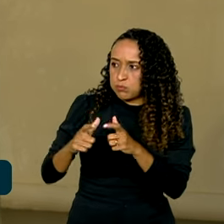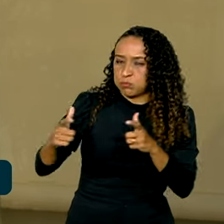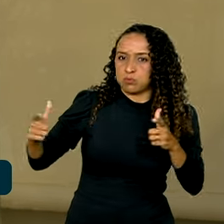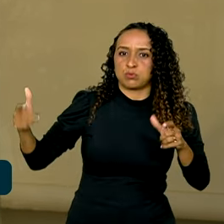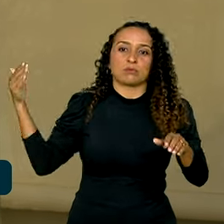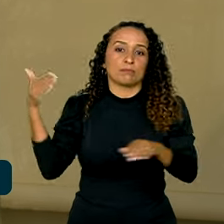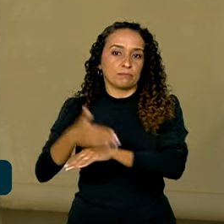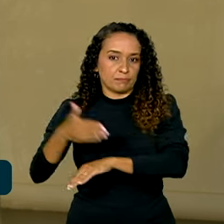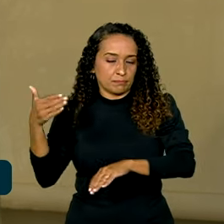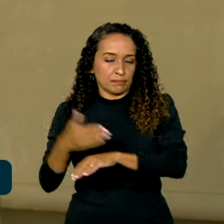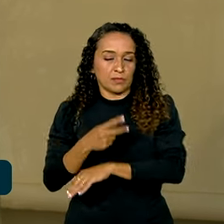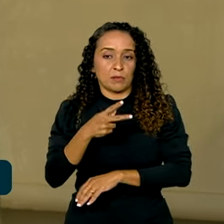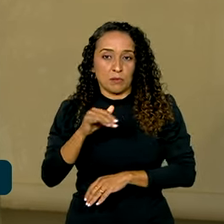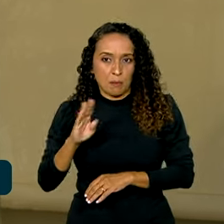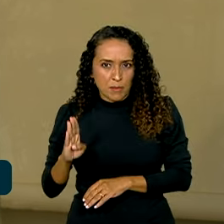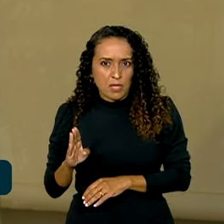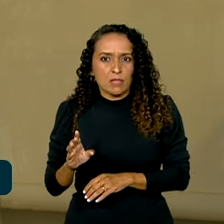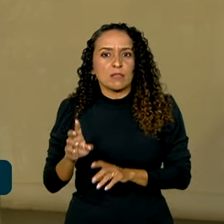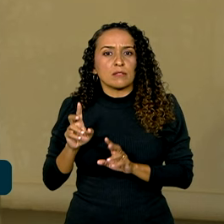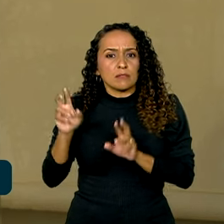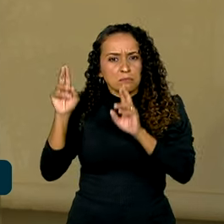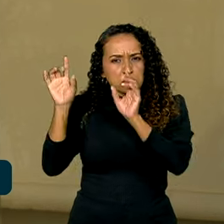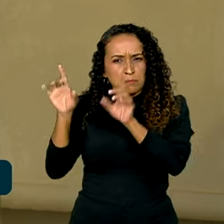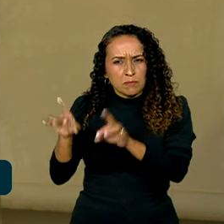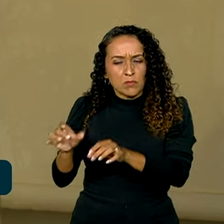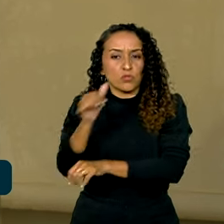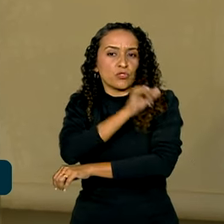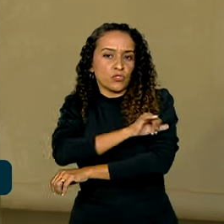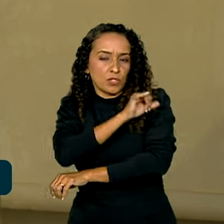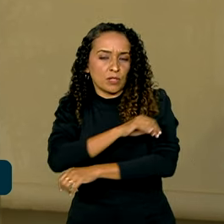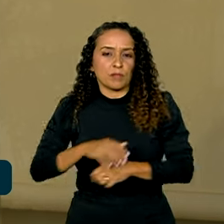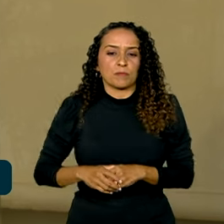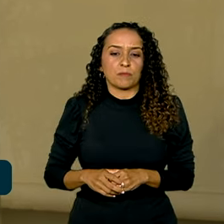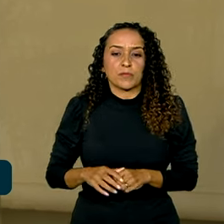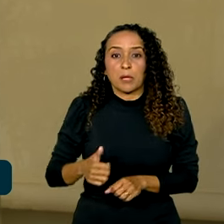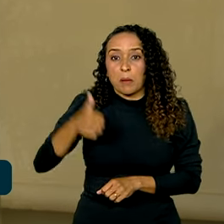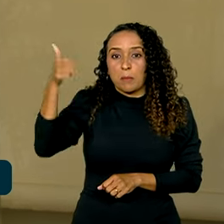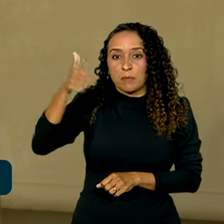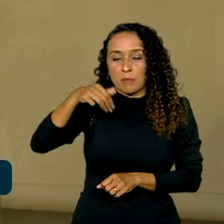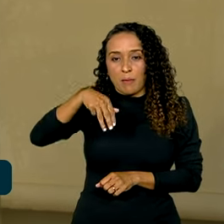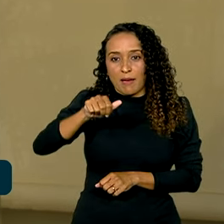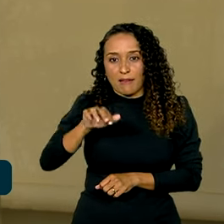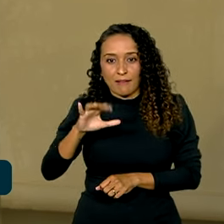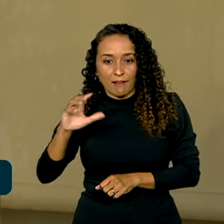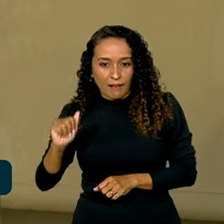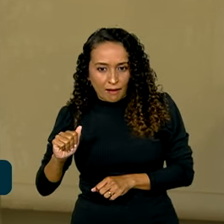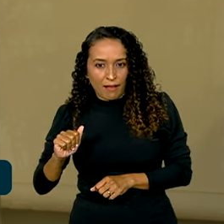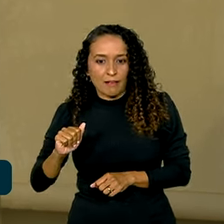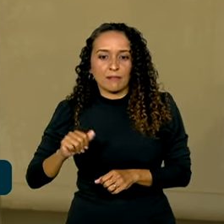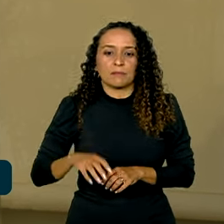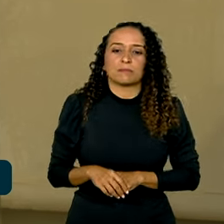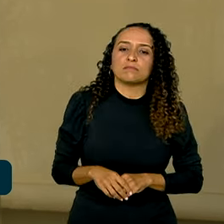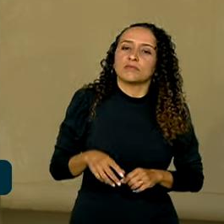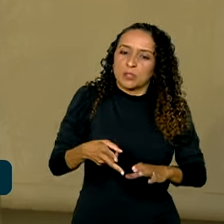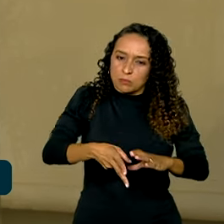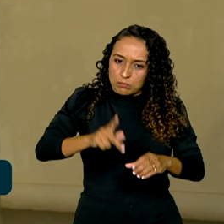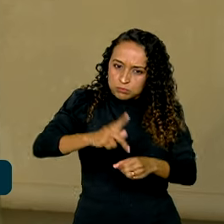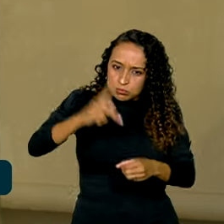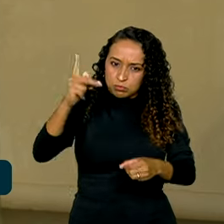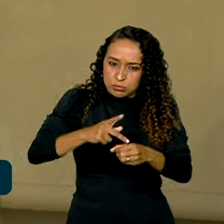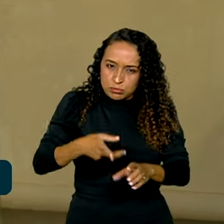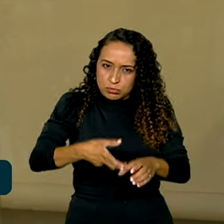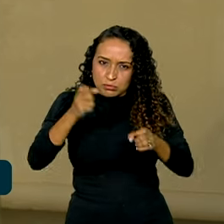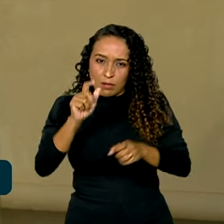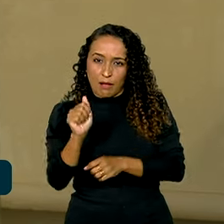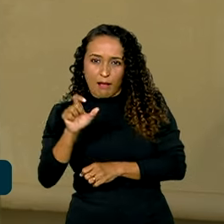de participação no PIB. Eles estão especialmente no Rio de Janeiro. Em primeiro lugar, Maricá, puxado ali pela extração de petróleo e gás.